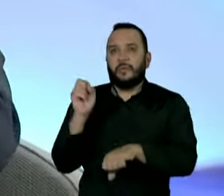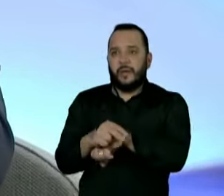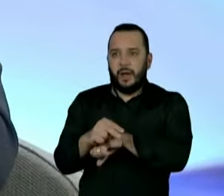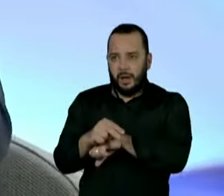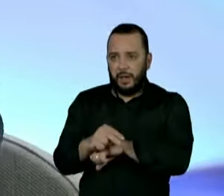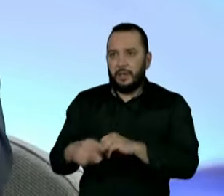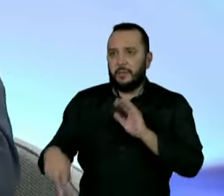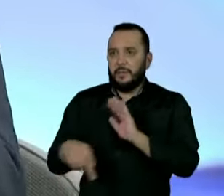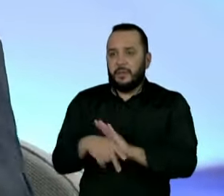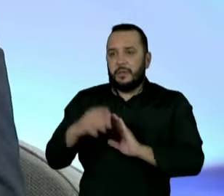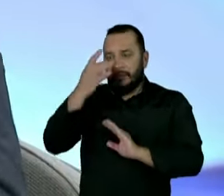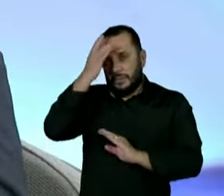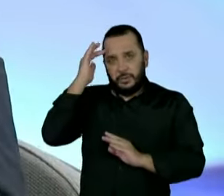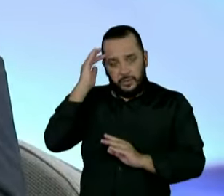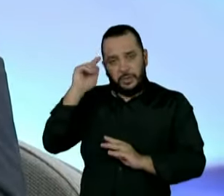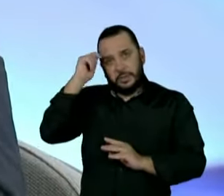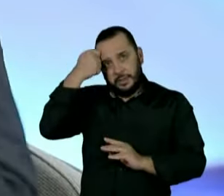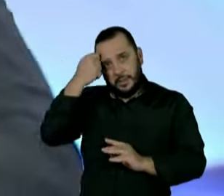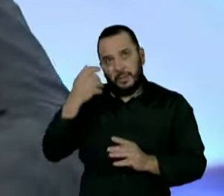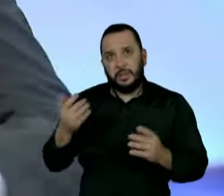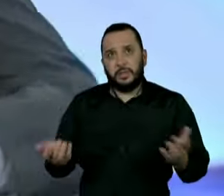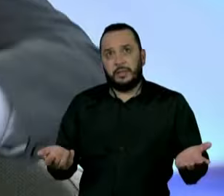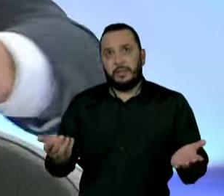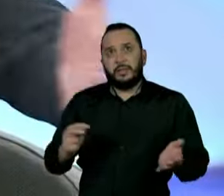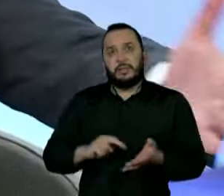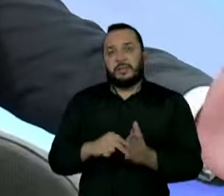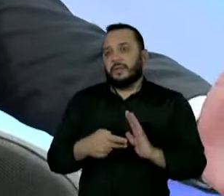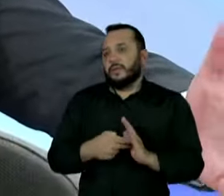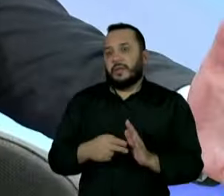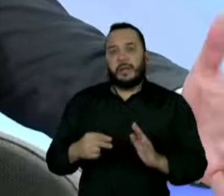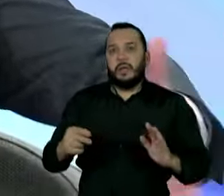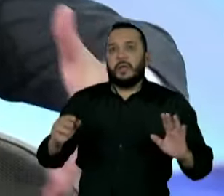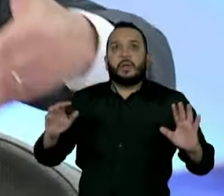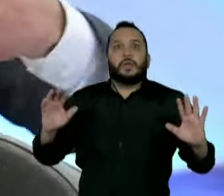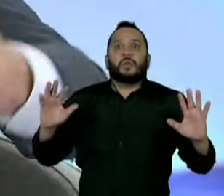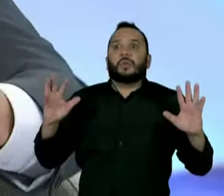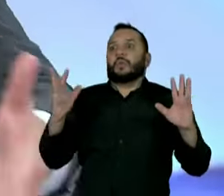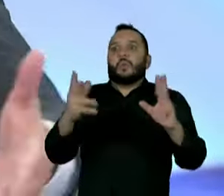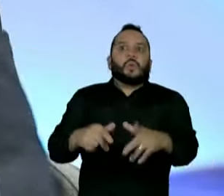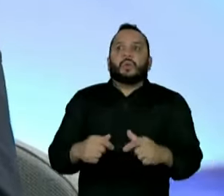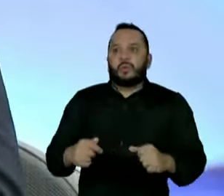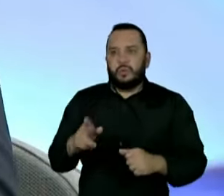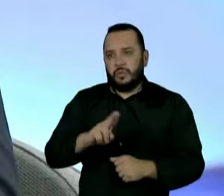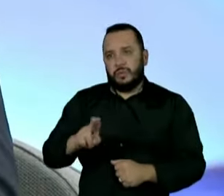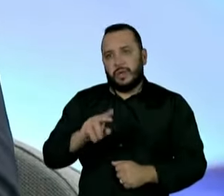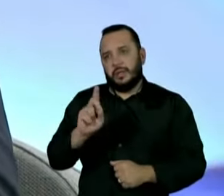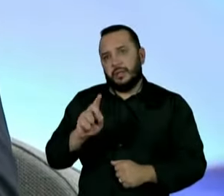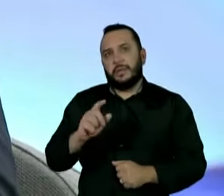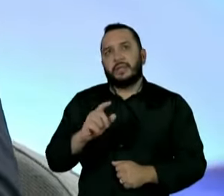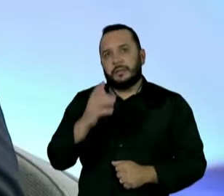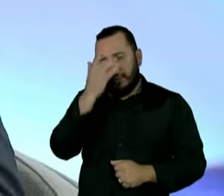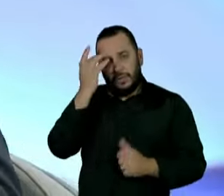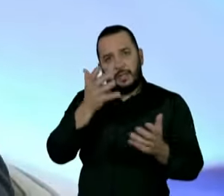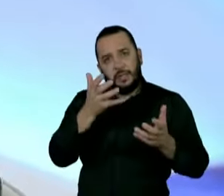especificamente para as pessoas negras. O que não quer dizer que todos tenham que se servir disso, mas aqueles que quiserem podem se servir.